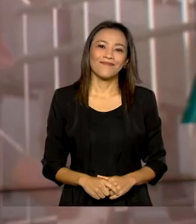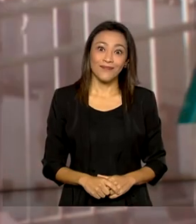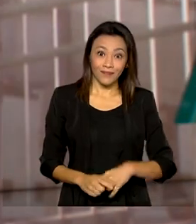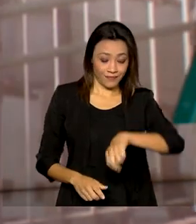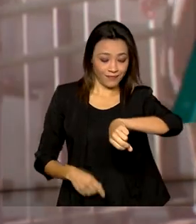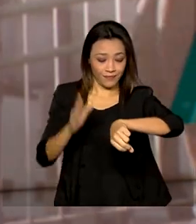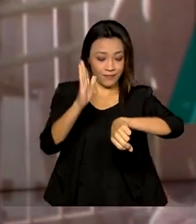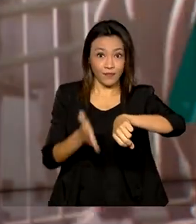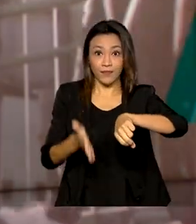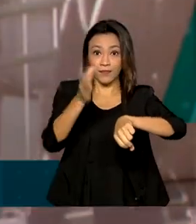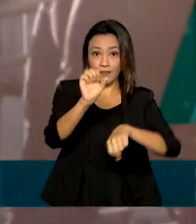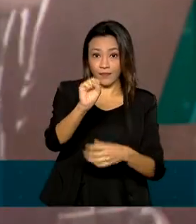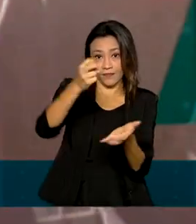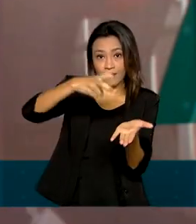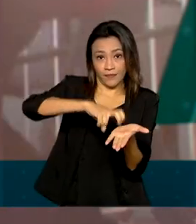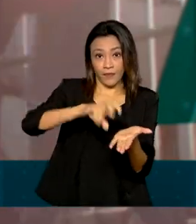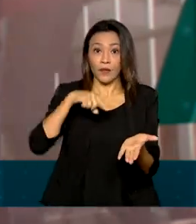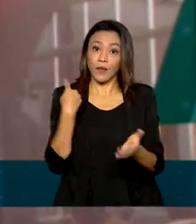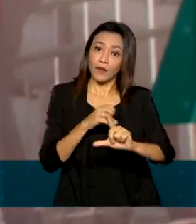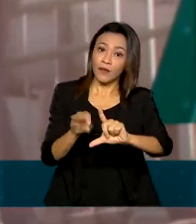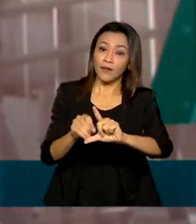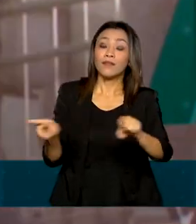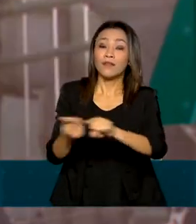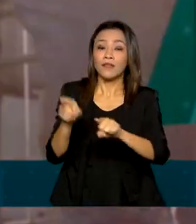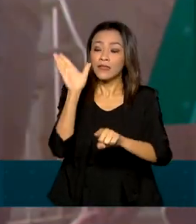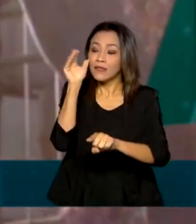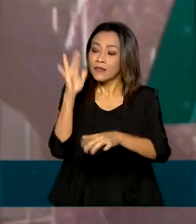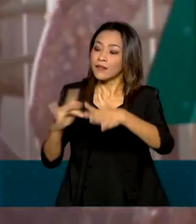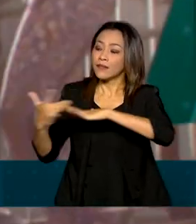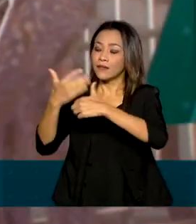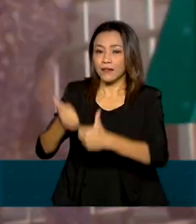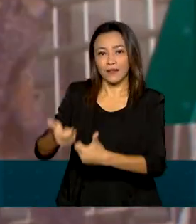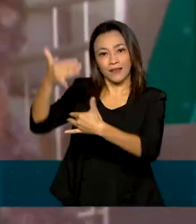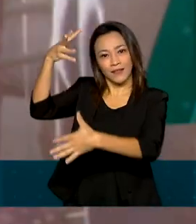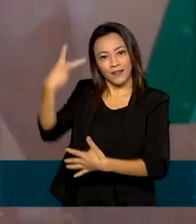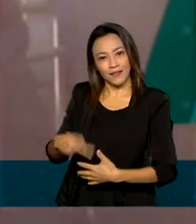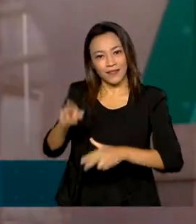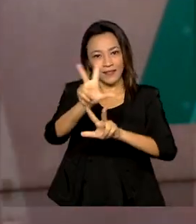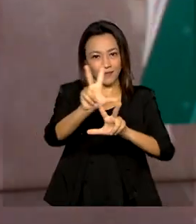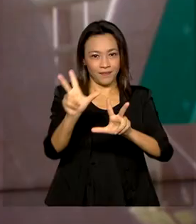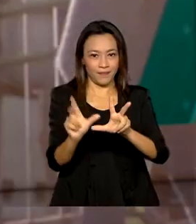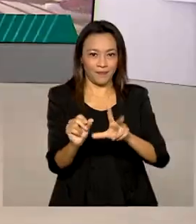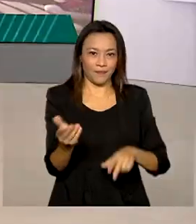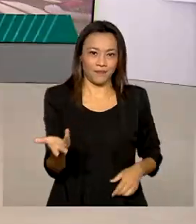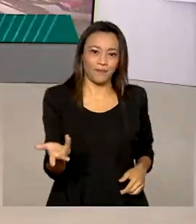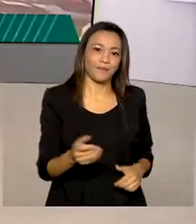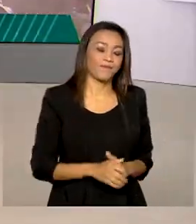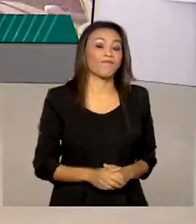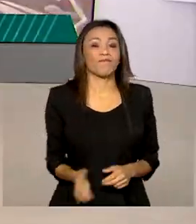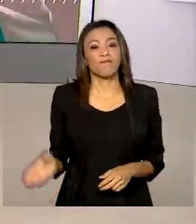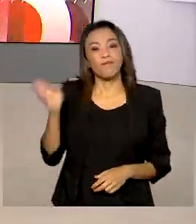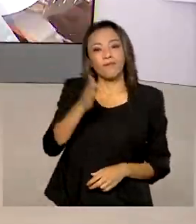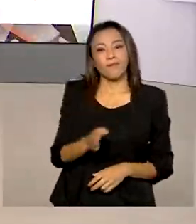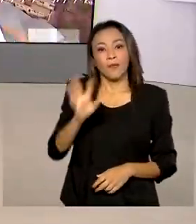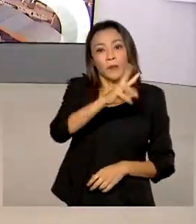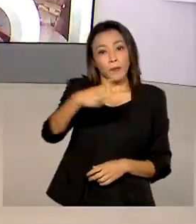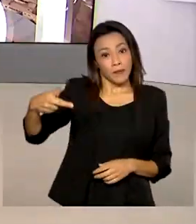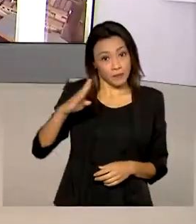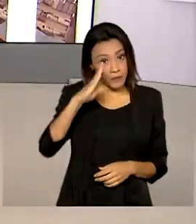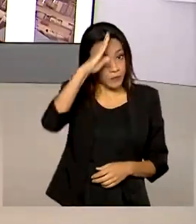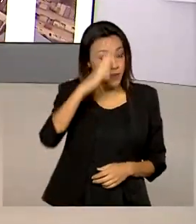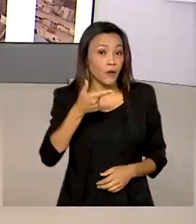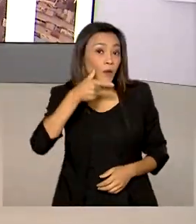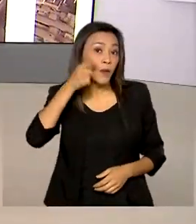Oito horas da manhã, nós estamos ao vivo também pelas redes sociais da TV Brasil. O presidente Jair Bolsonaro